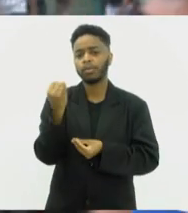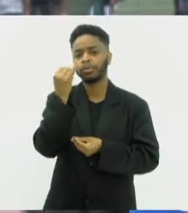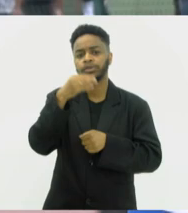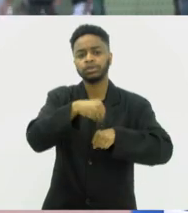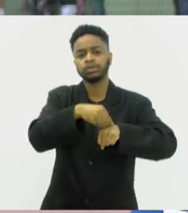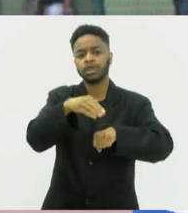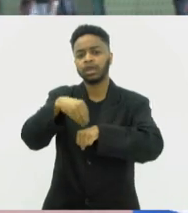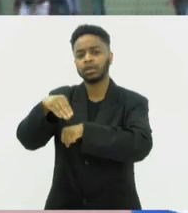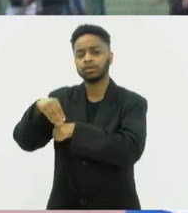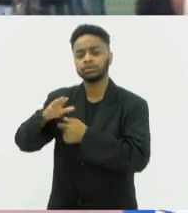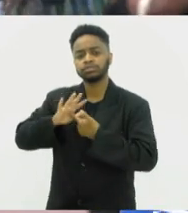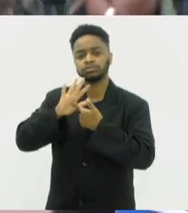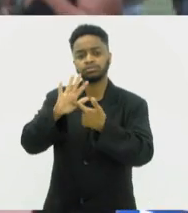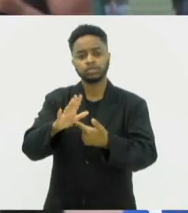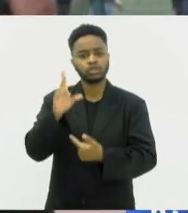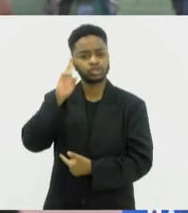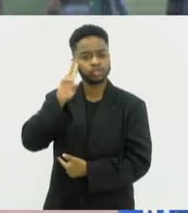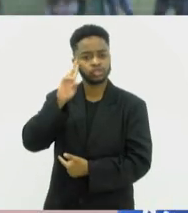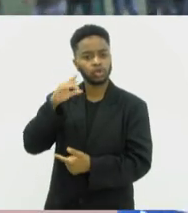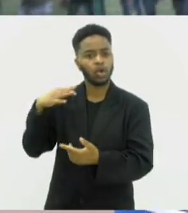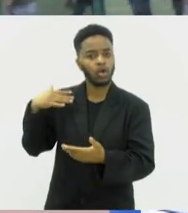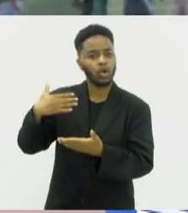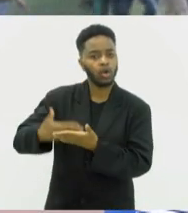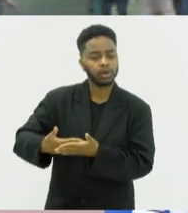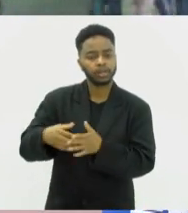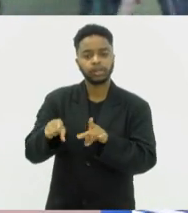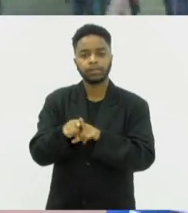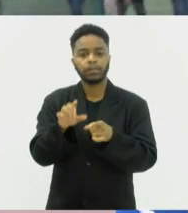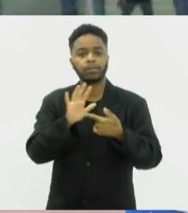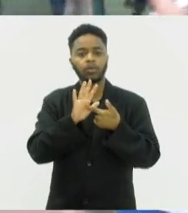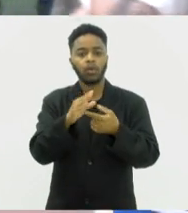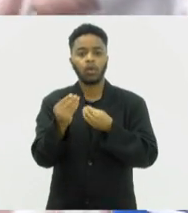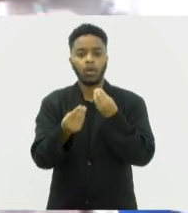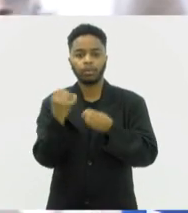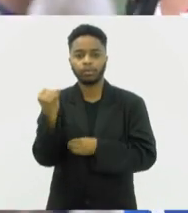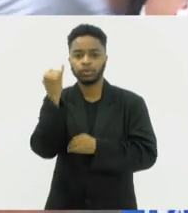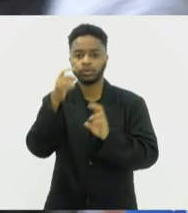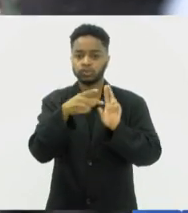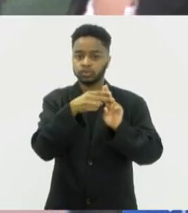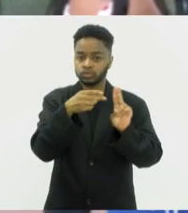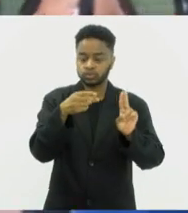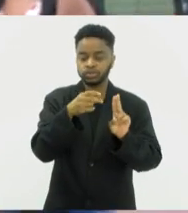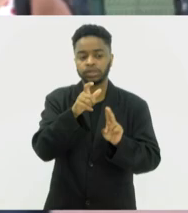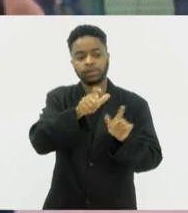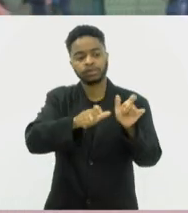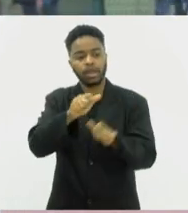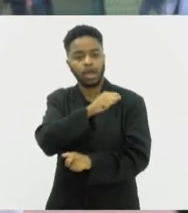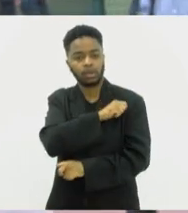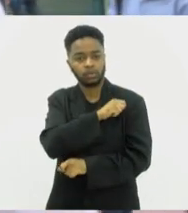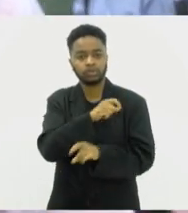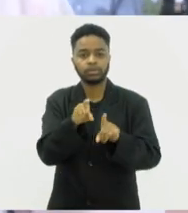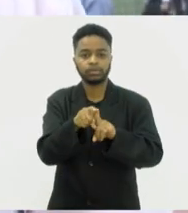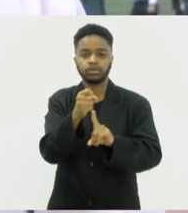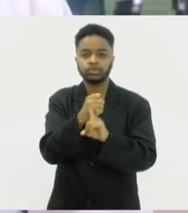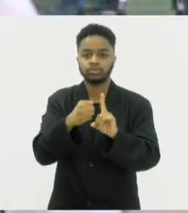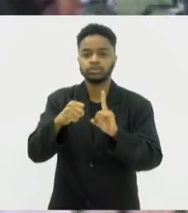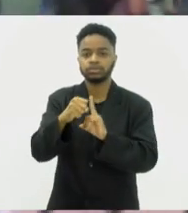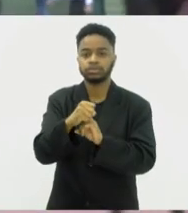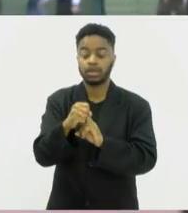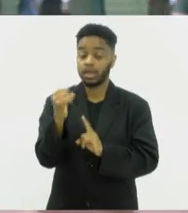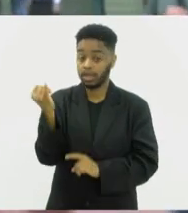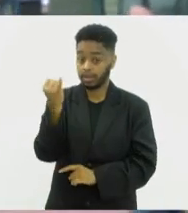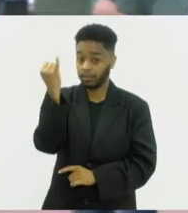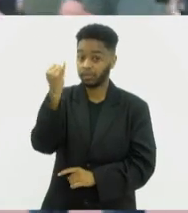de levar, na verdade, essa história, essa importância do SUS para os estudantes e para toda a sociedade? É muito importante que todo